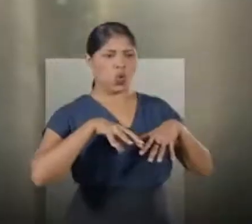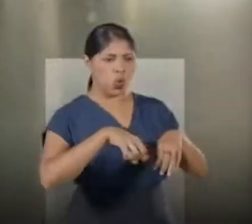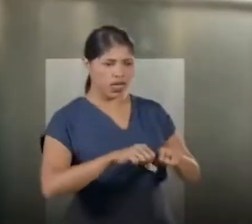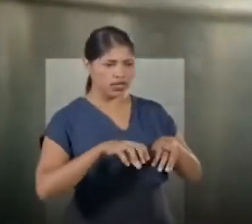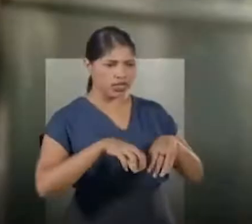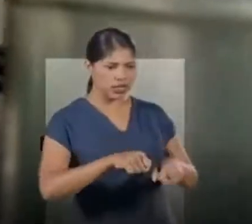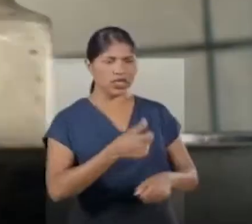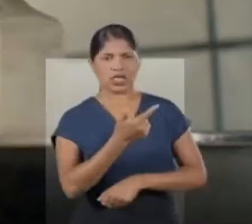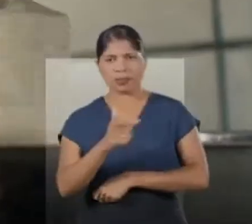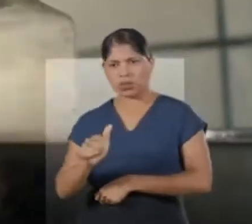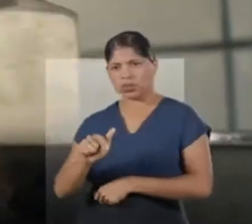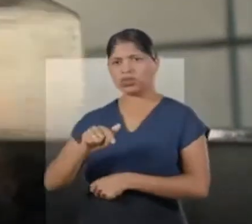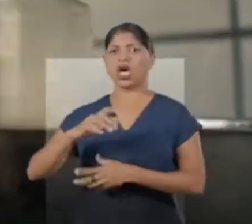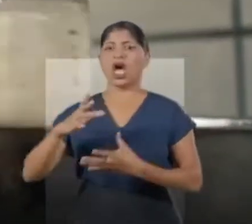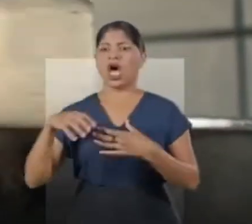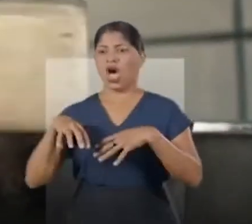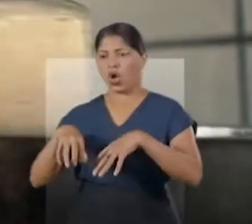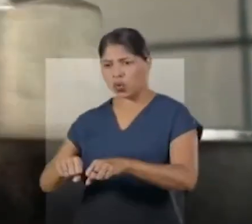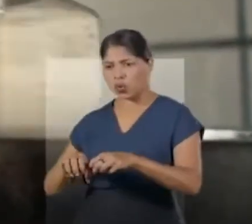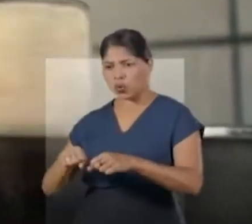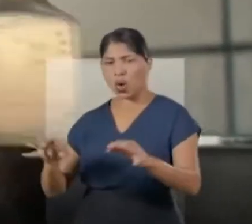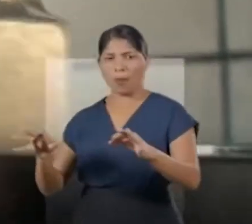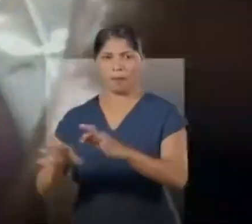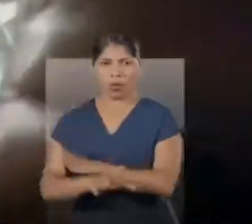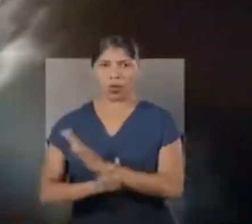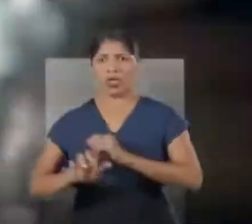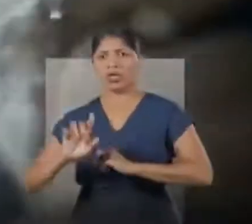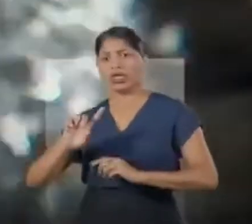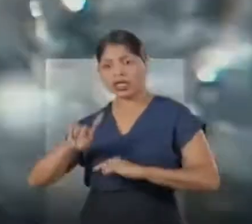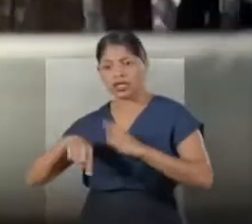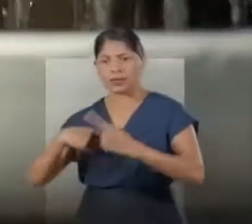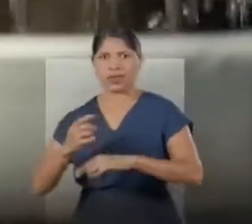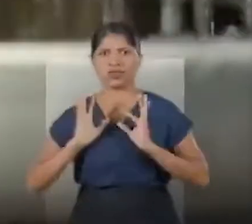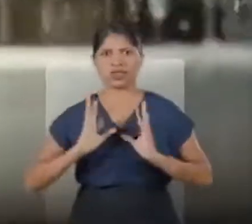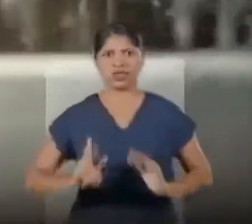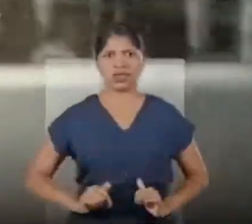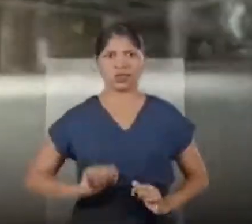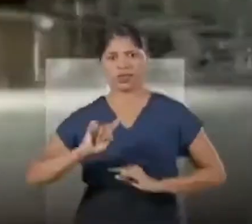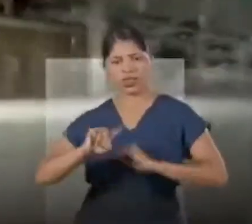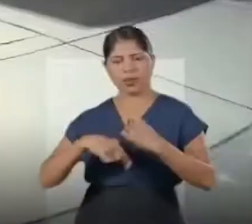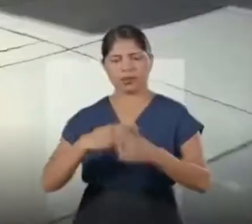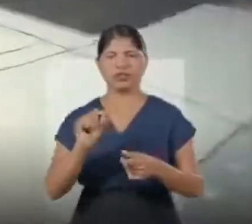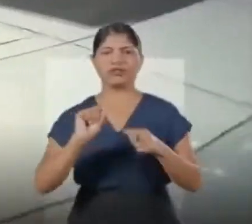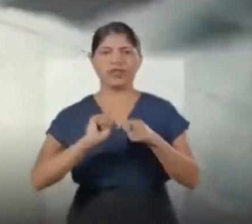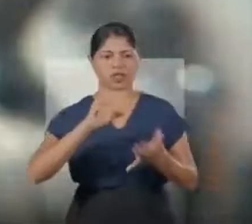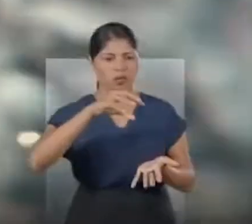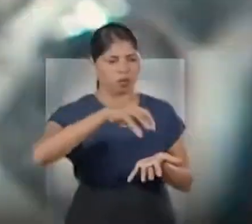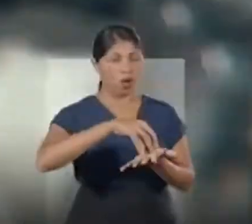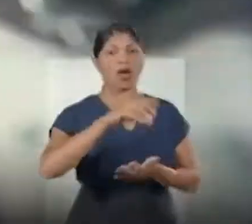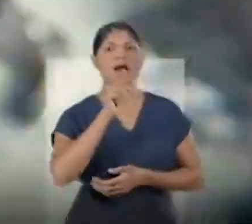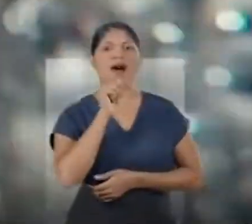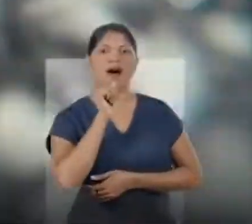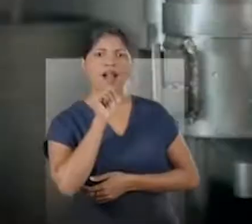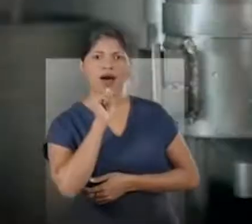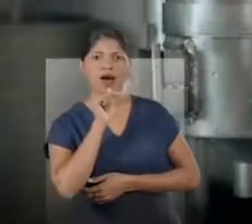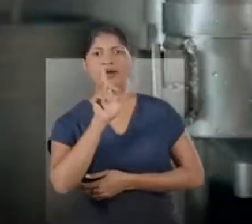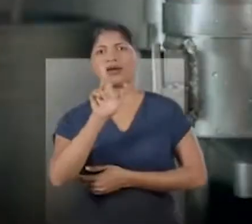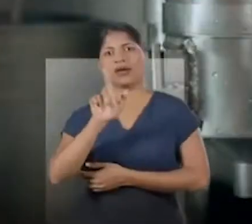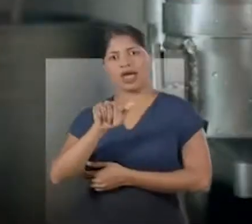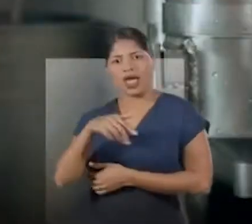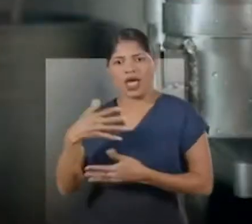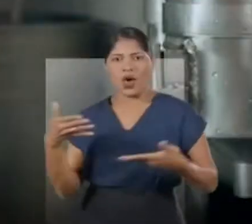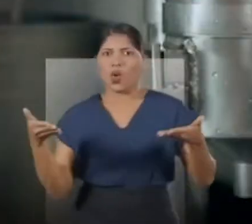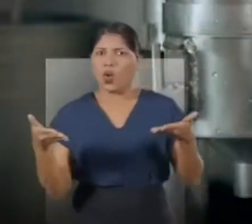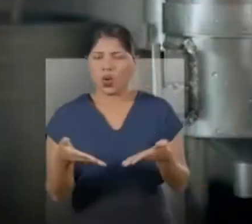molho. A água para bater o açaí. A água para depois lavar. Depois que implantaram o Complexo Bolônia, a